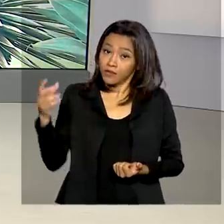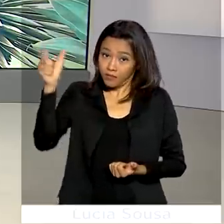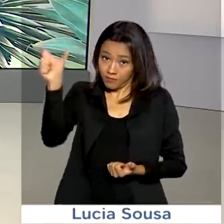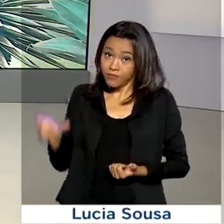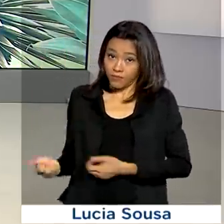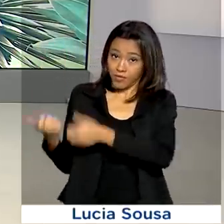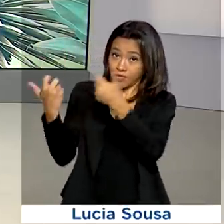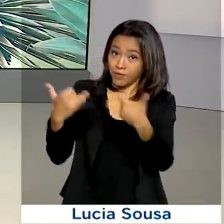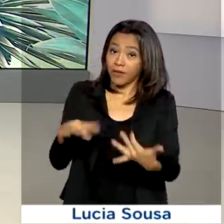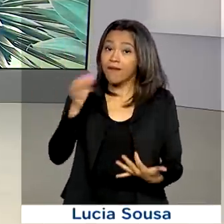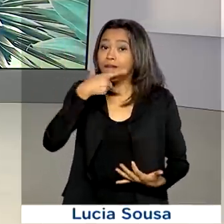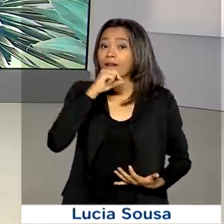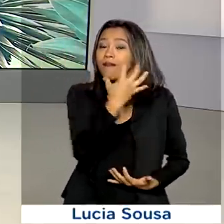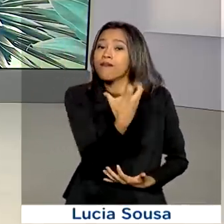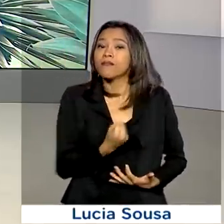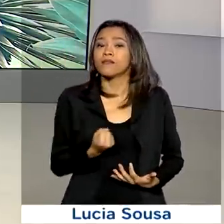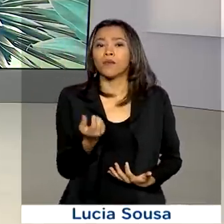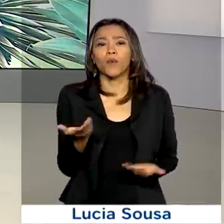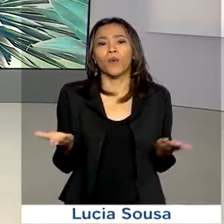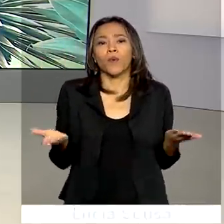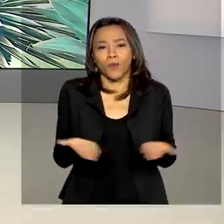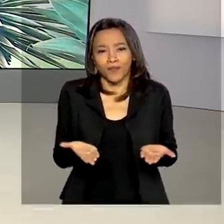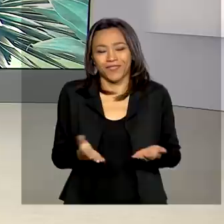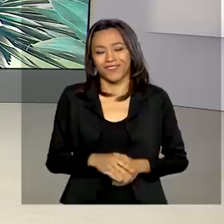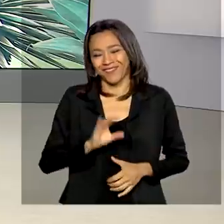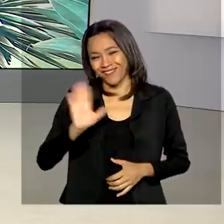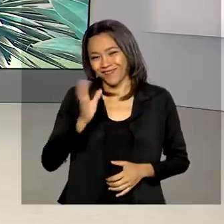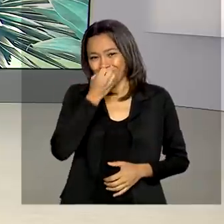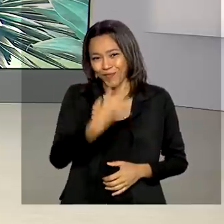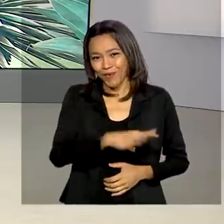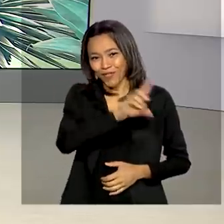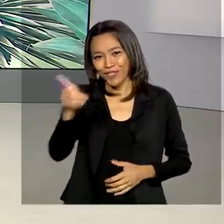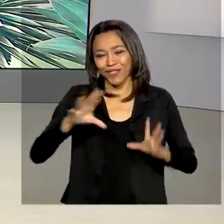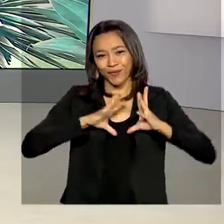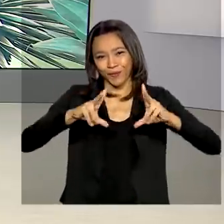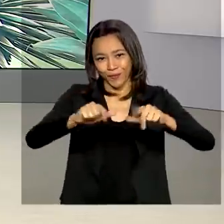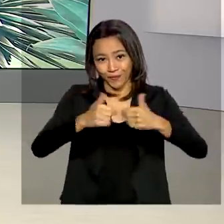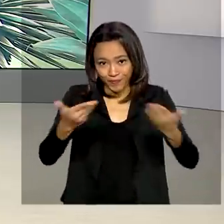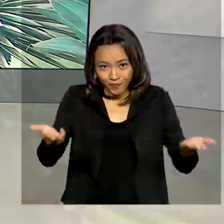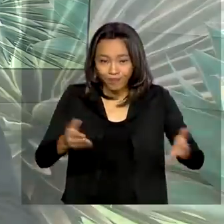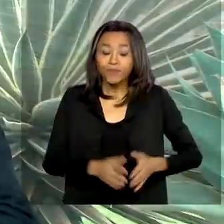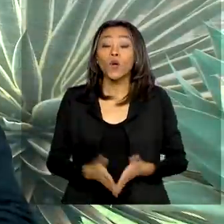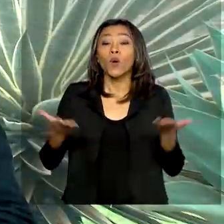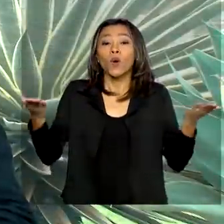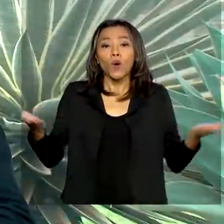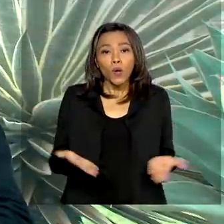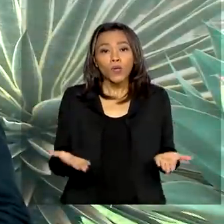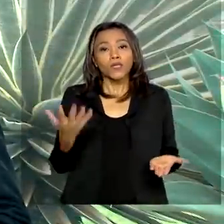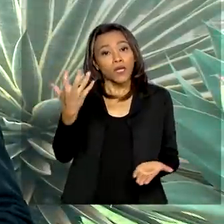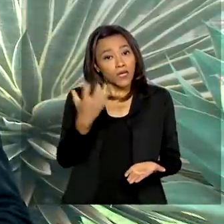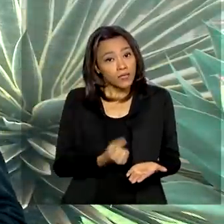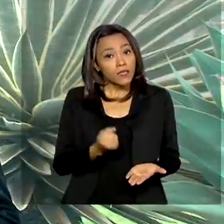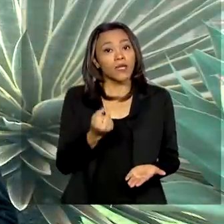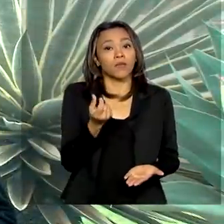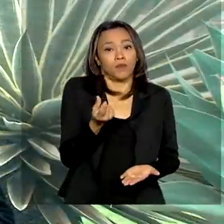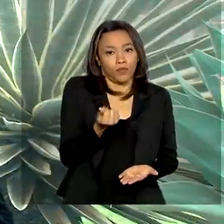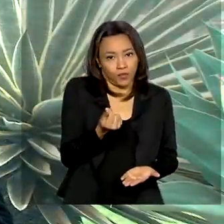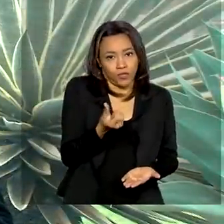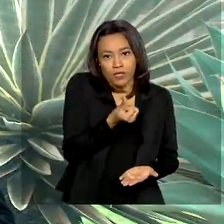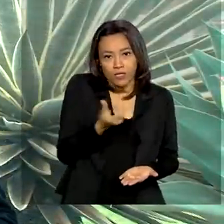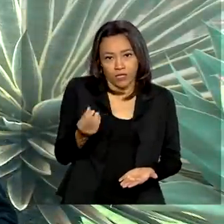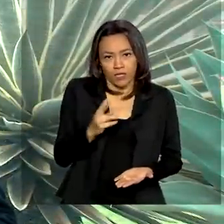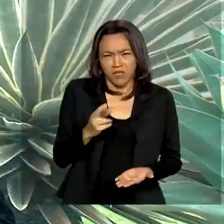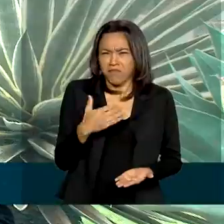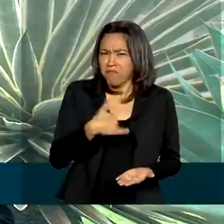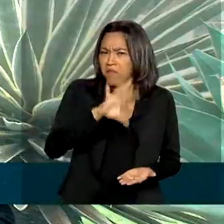recebe hoje. Oi, Glauco, bom dia! Bom dia, Renata. Bom dia a todos. Olha, recebem hoje o auxílio emergencial